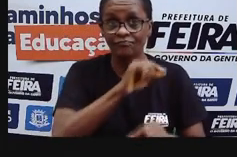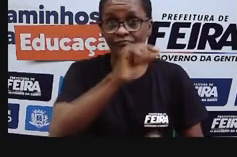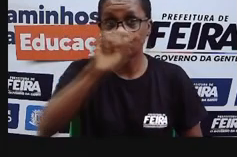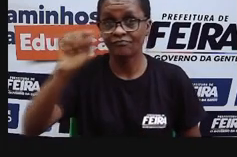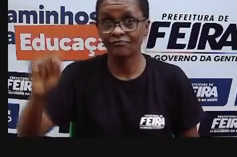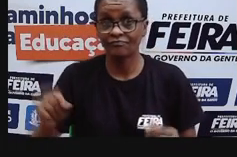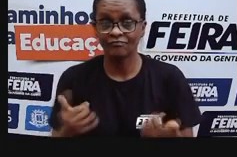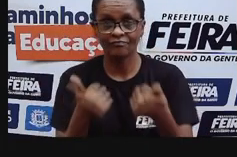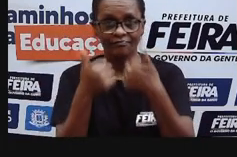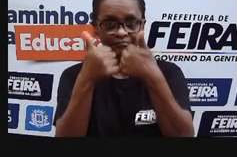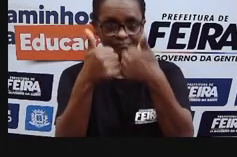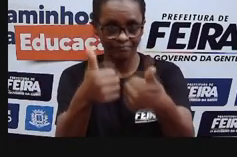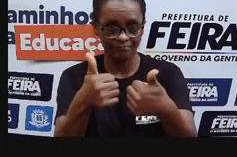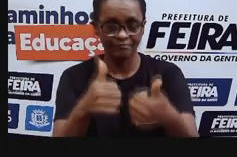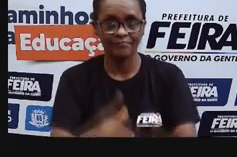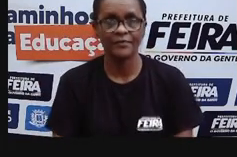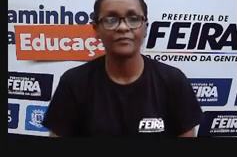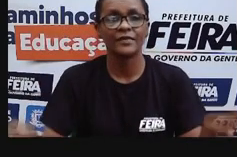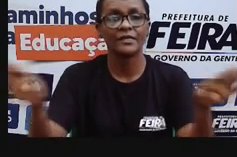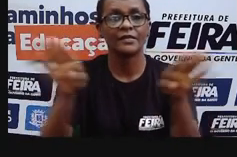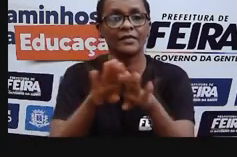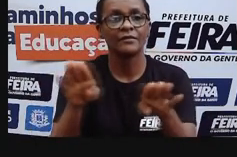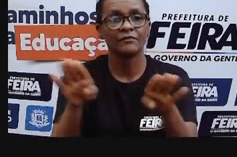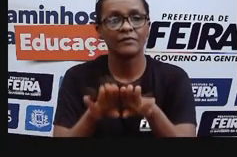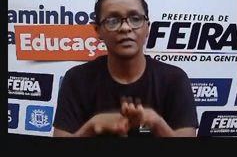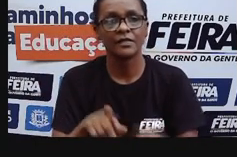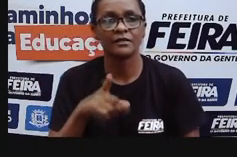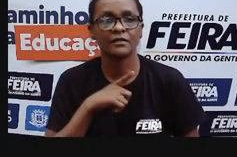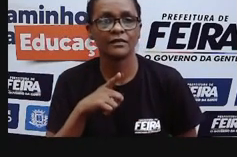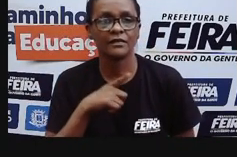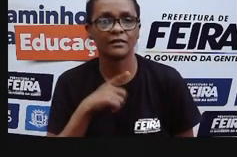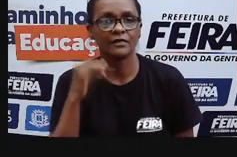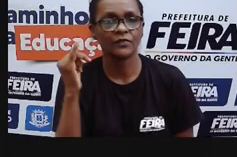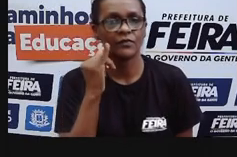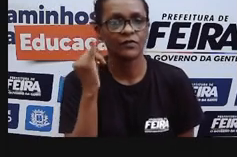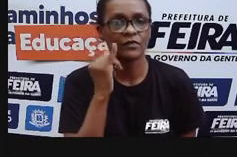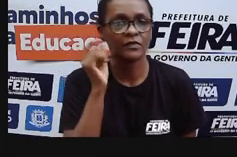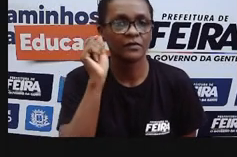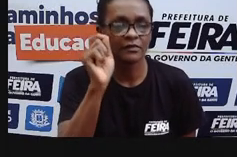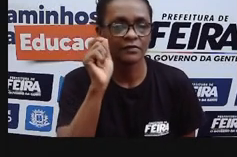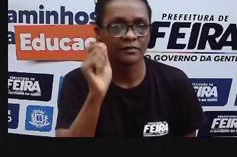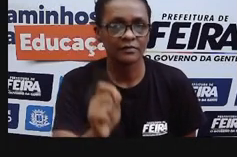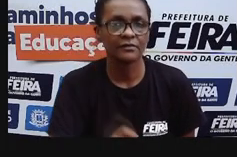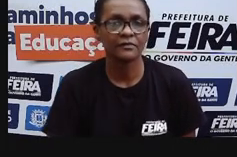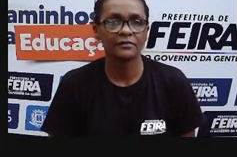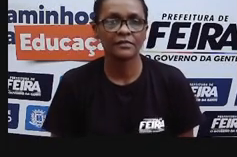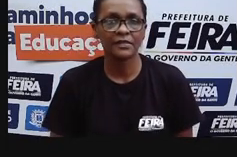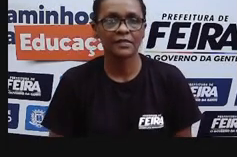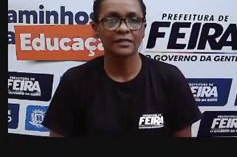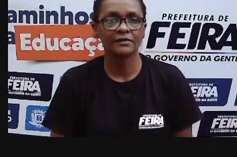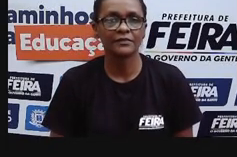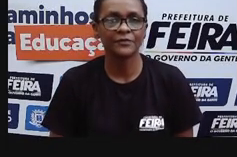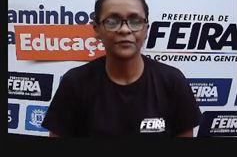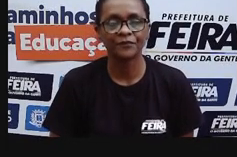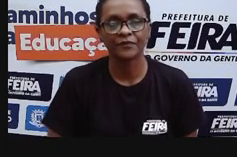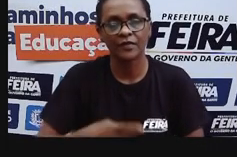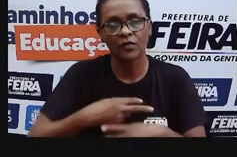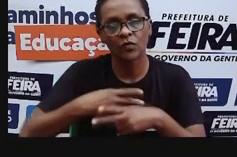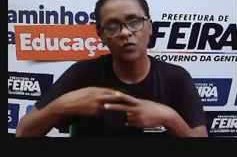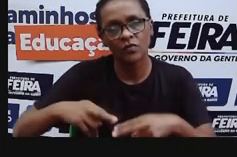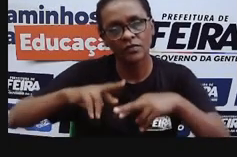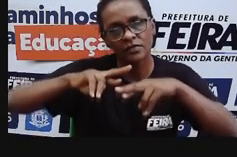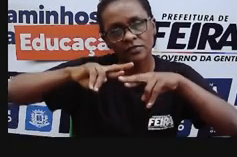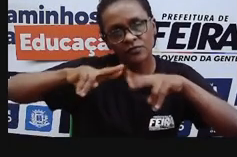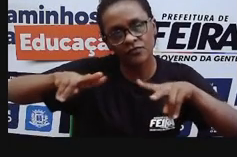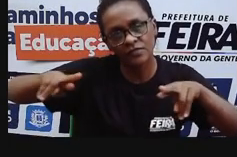E aí, a gente tem também micro-organismos como as micorrisas. O é isso, pró? Micorrisas. Vocês percebem